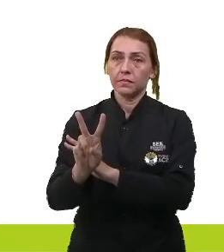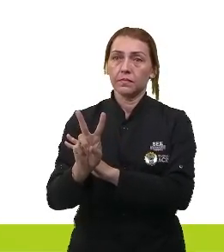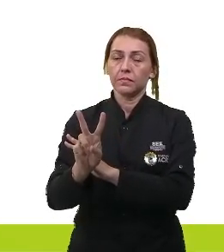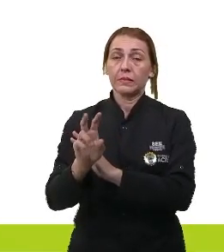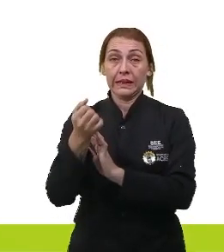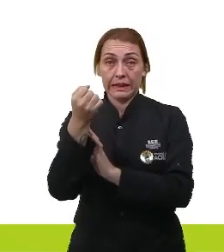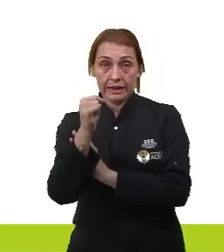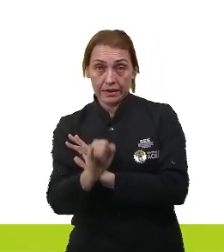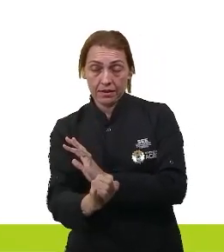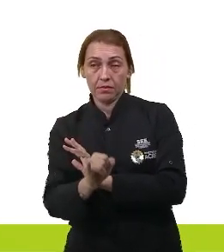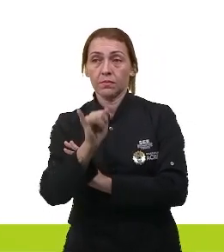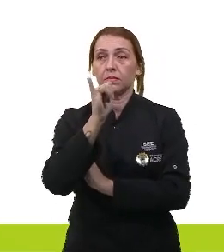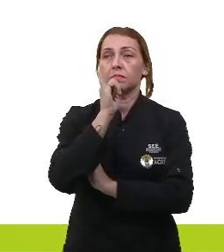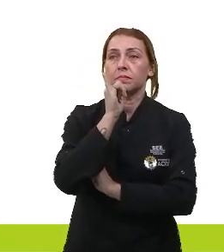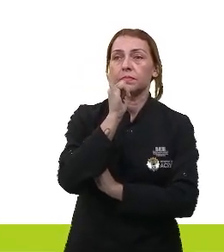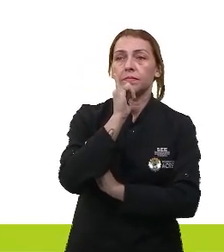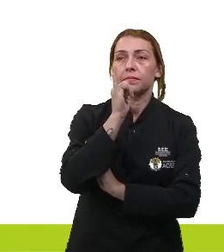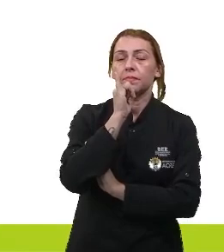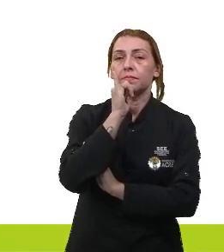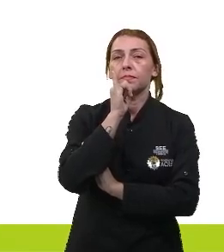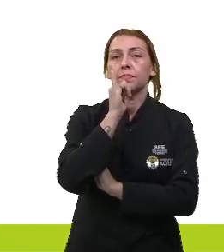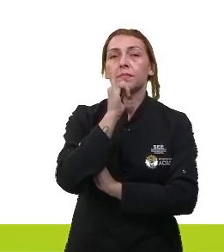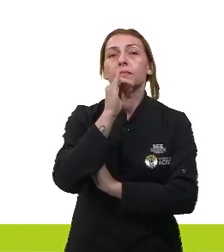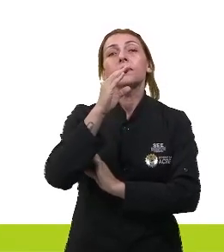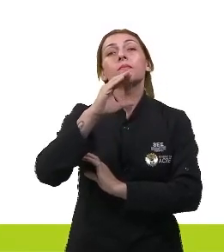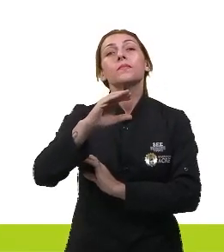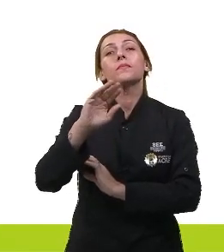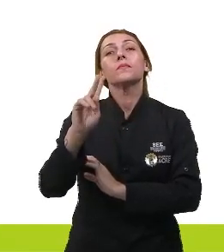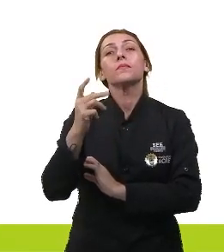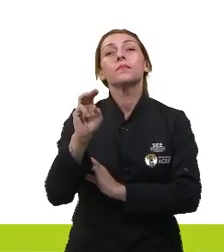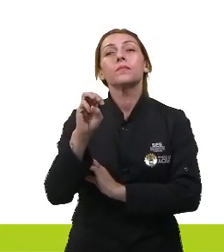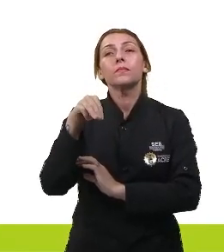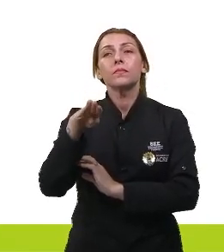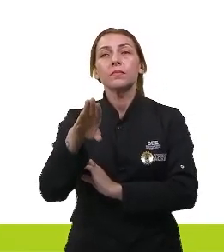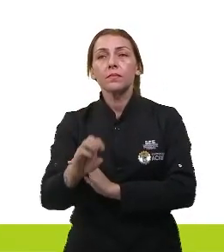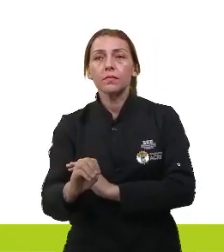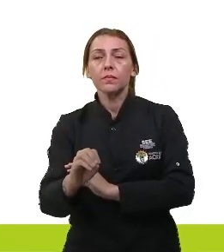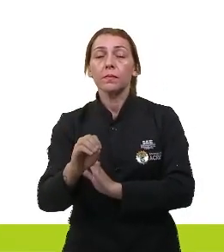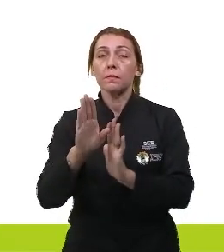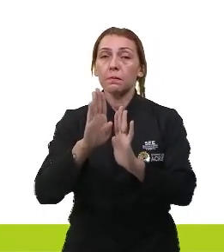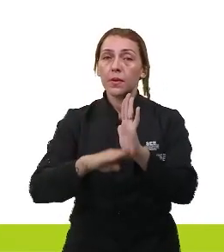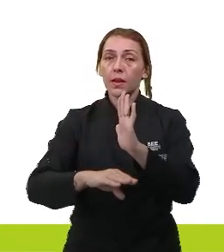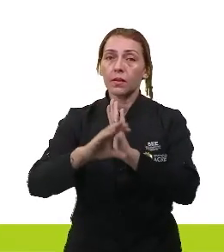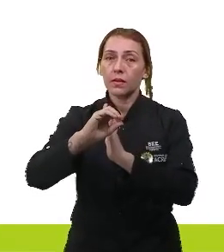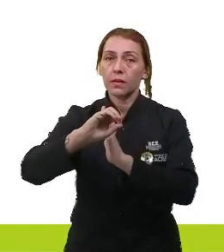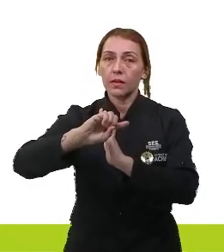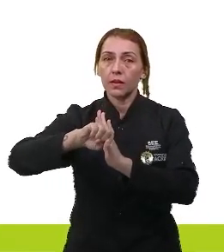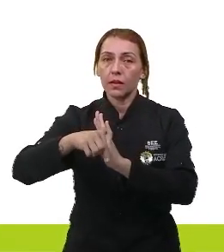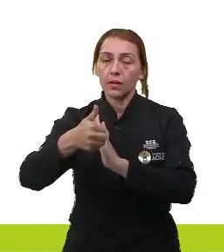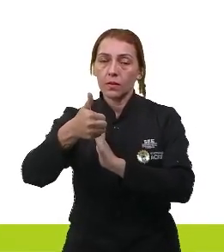Se eu pegar, por exemplo, o chumbo, que tem um potencial de menos 0,13,